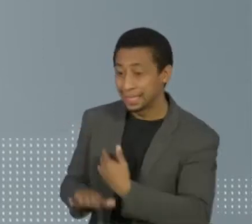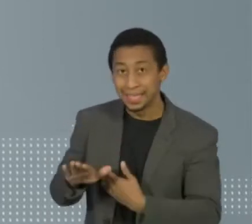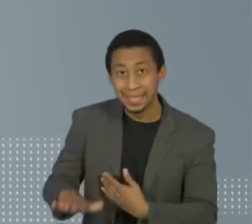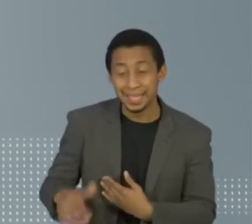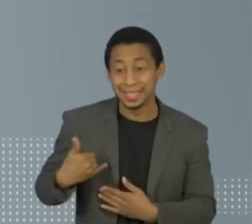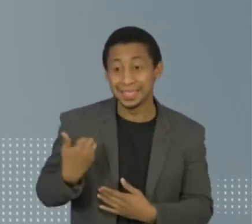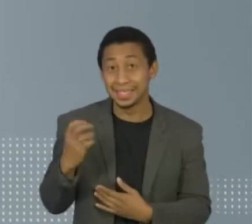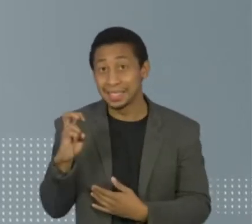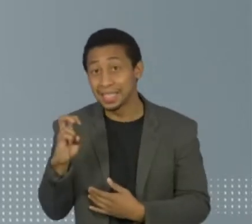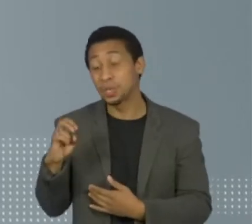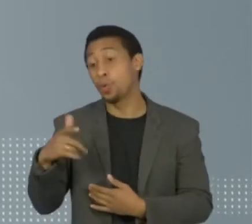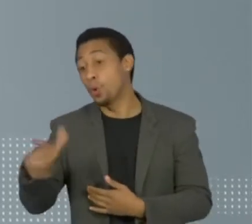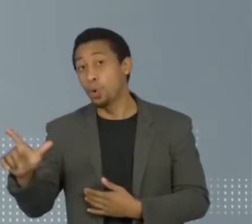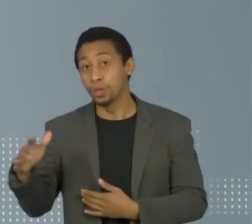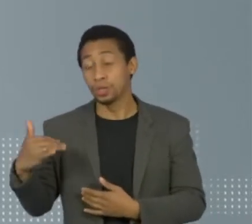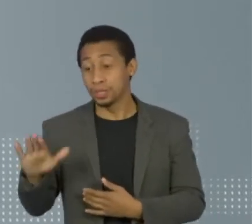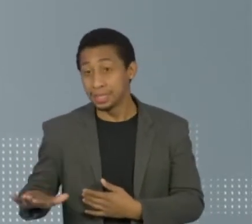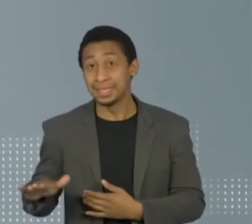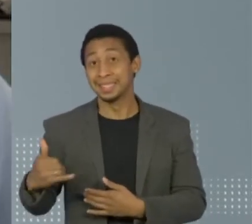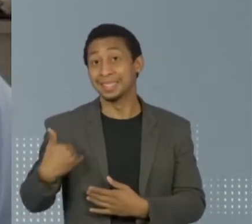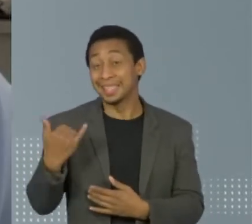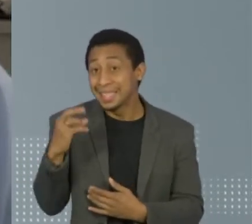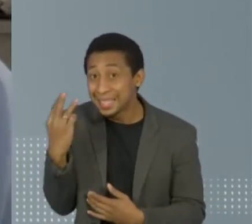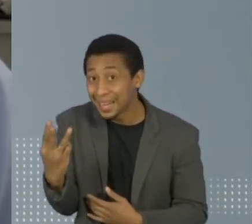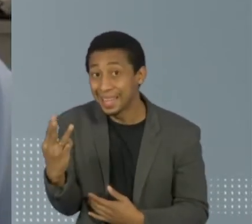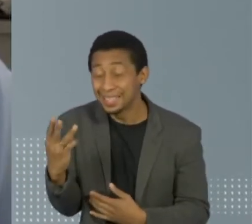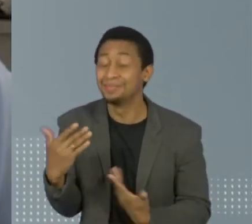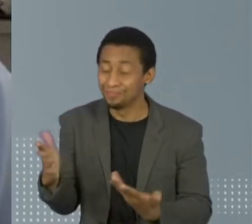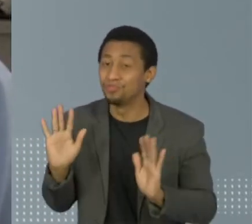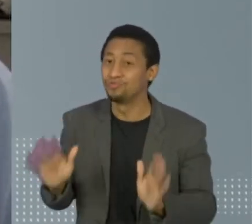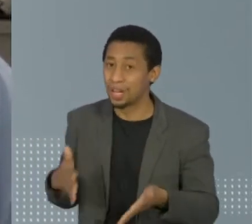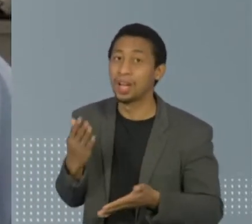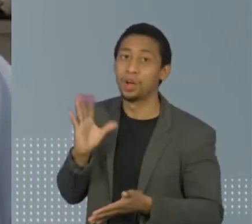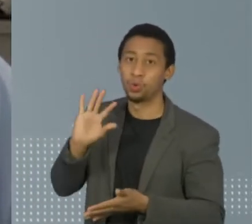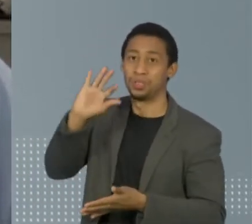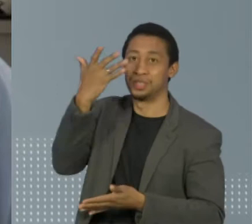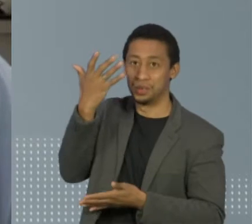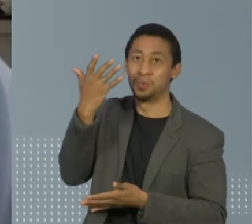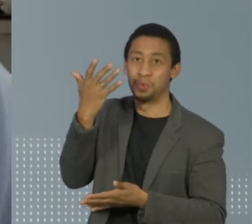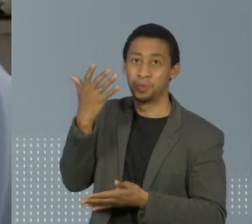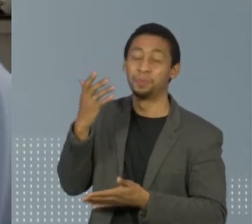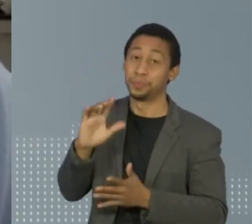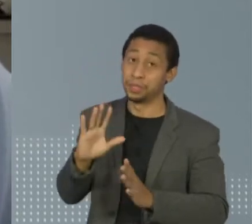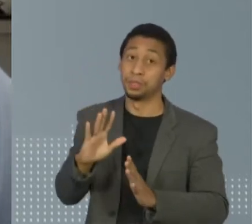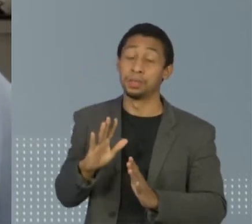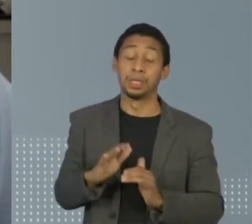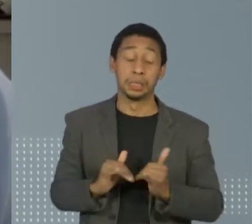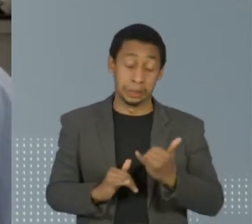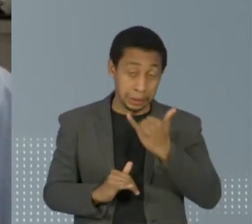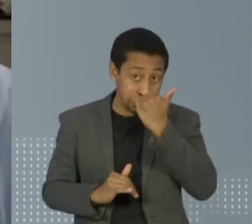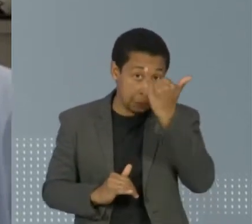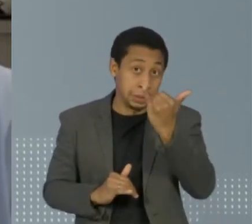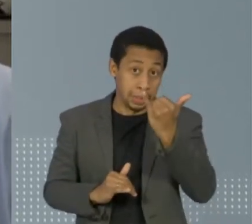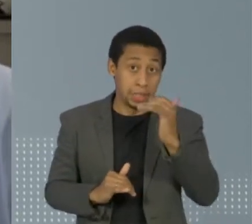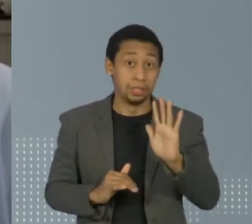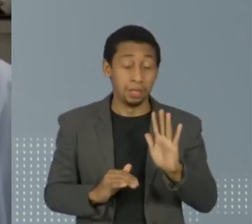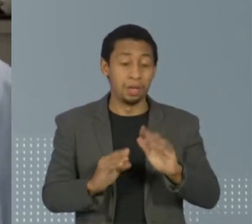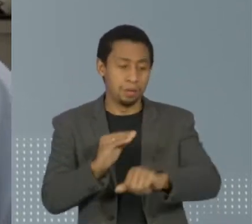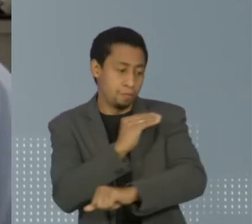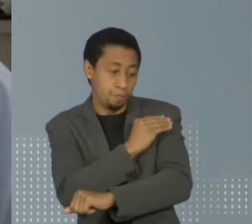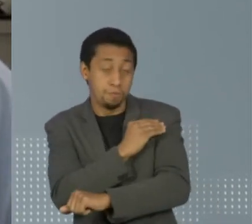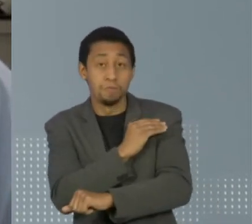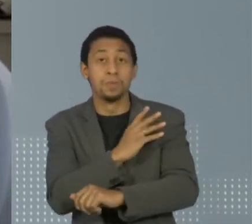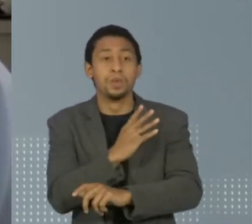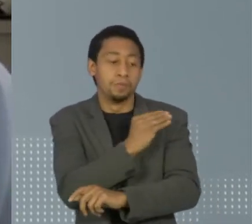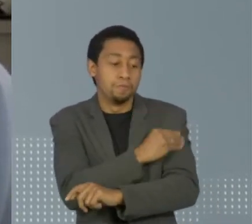Liz, de três, já teve experiência com isso. Já aconteceu, sim, é um acidente de ela passar o produto